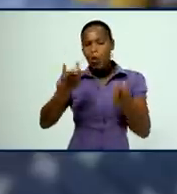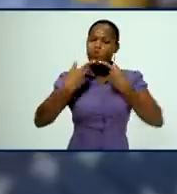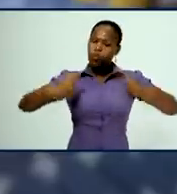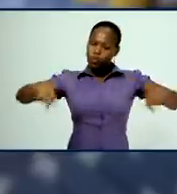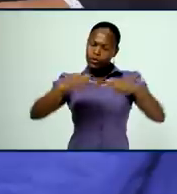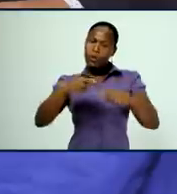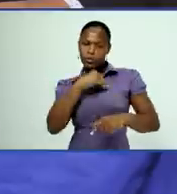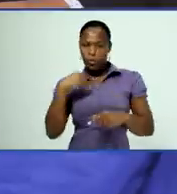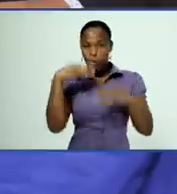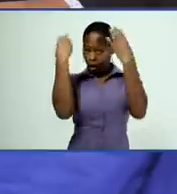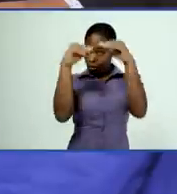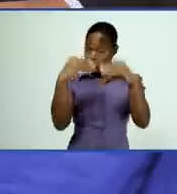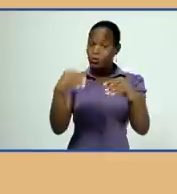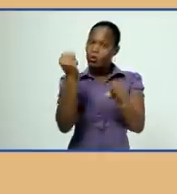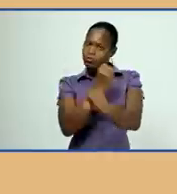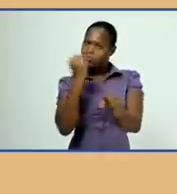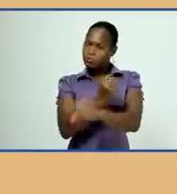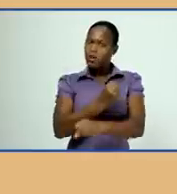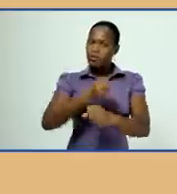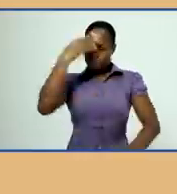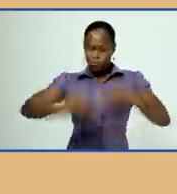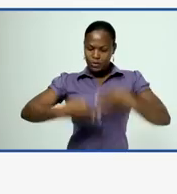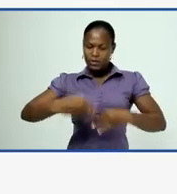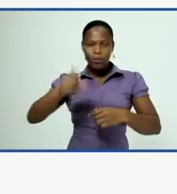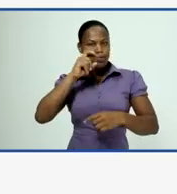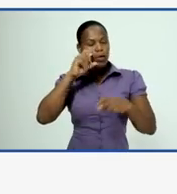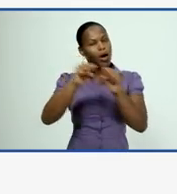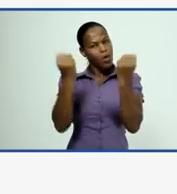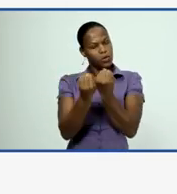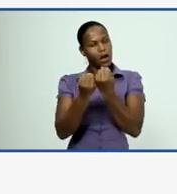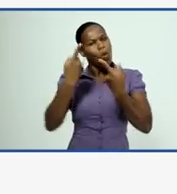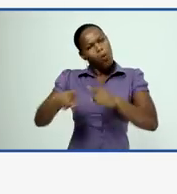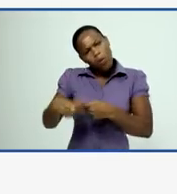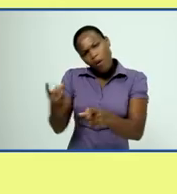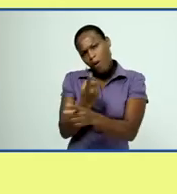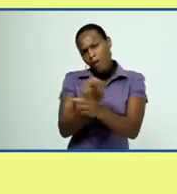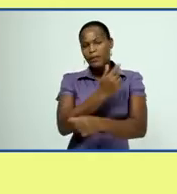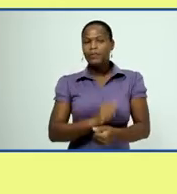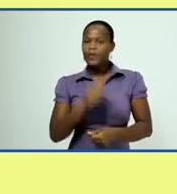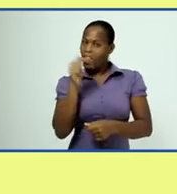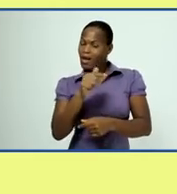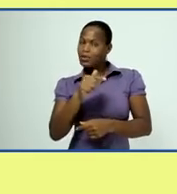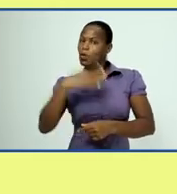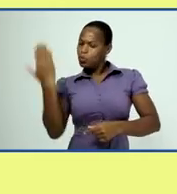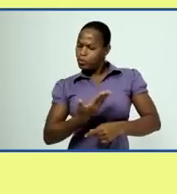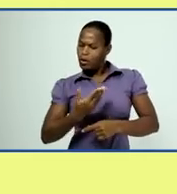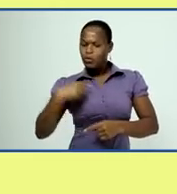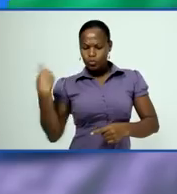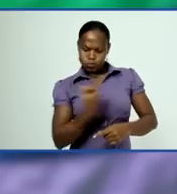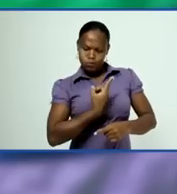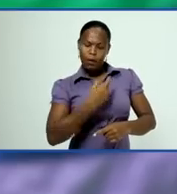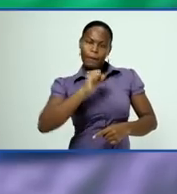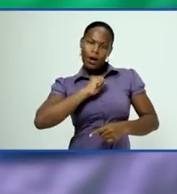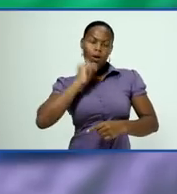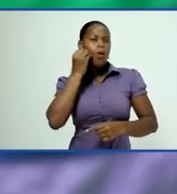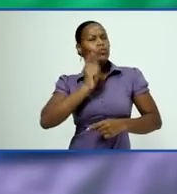à educação, à justiça, à proteção social, entre tantos outros. Esses direitos são tão meus como teus